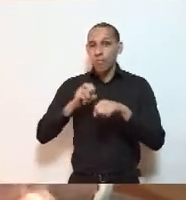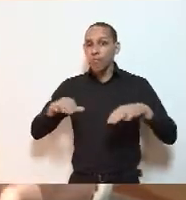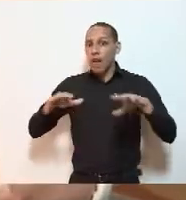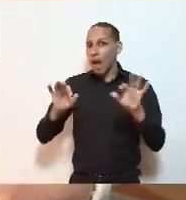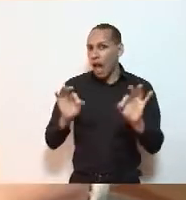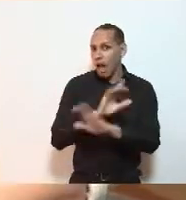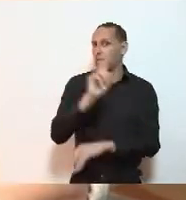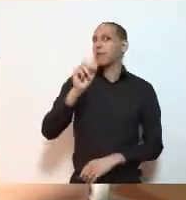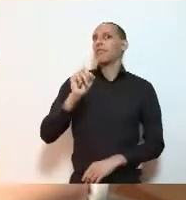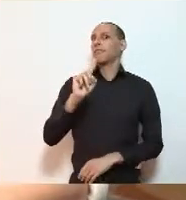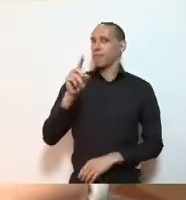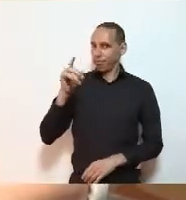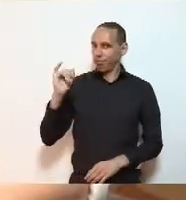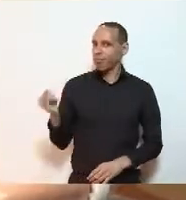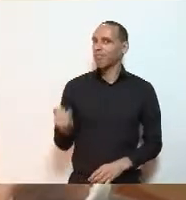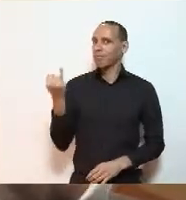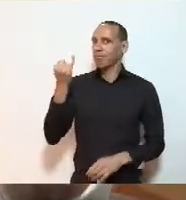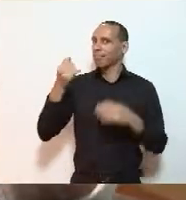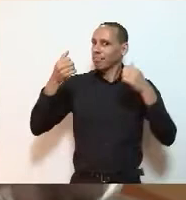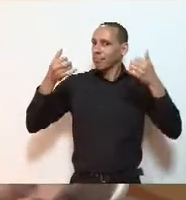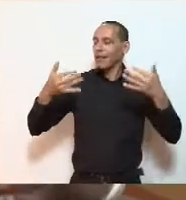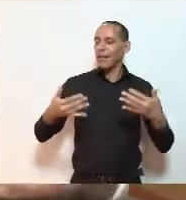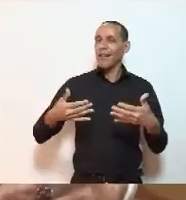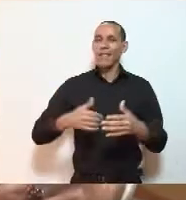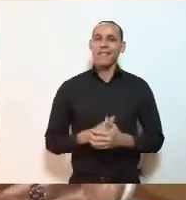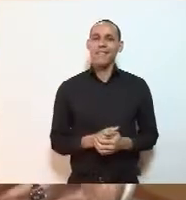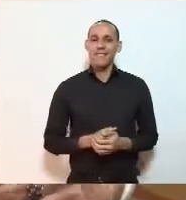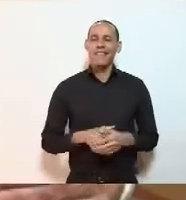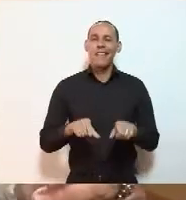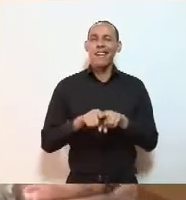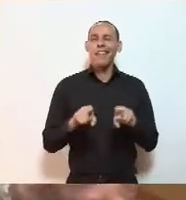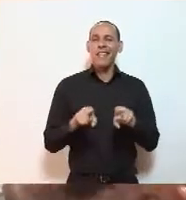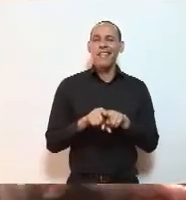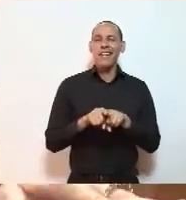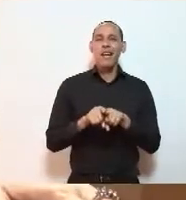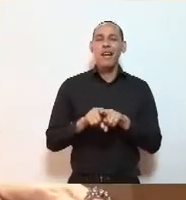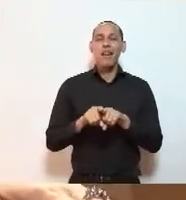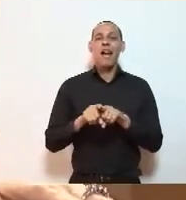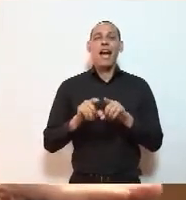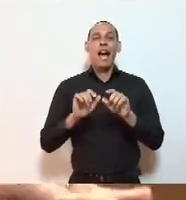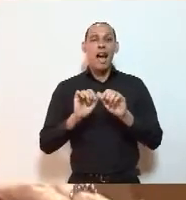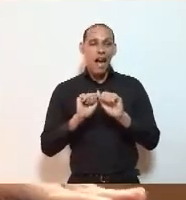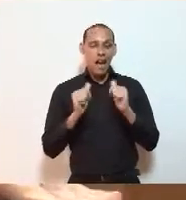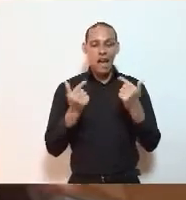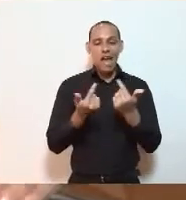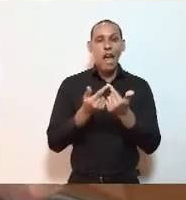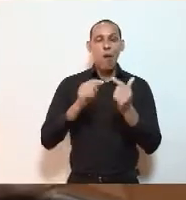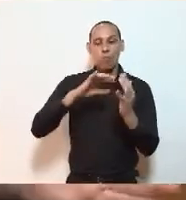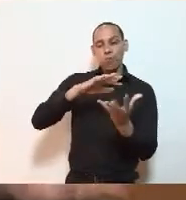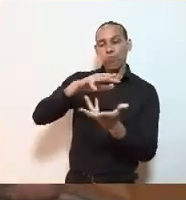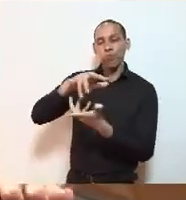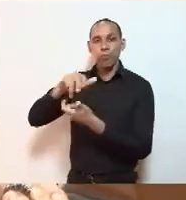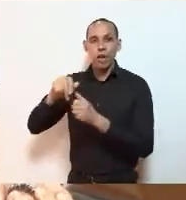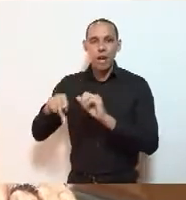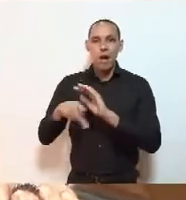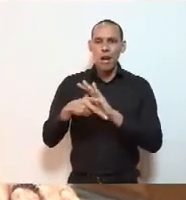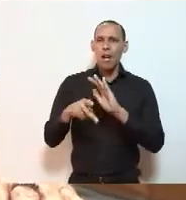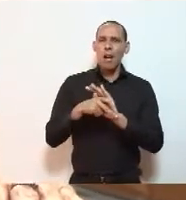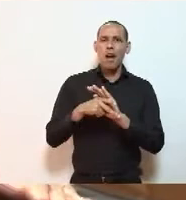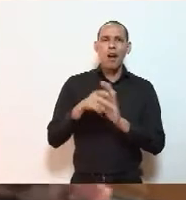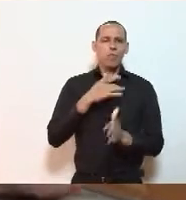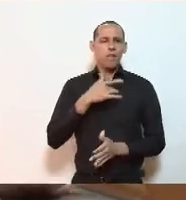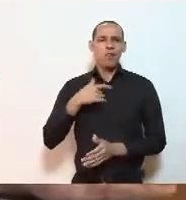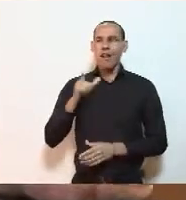isso é importante nós dizermos, e foi a tônica também da Assembleia Mundial da Saúde, realizada em Genebra,